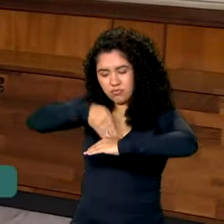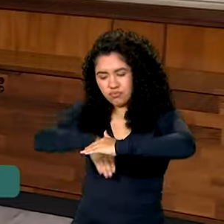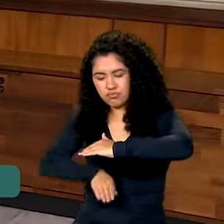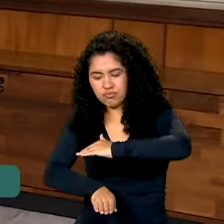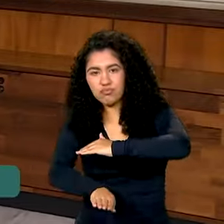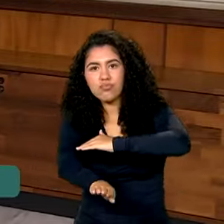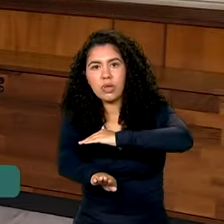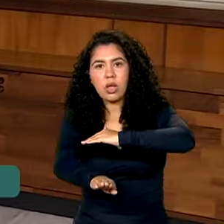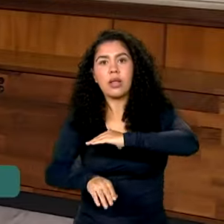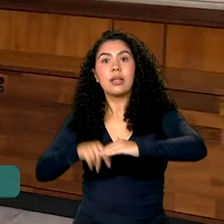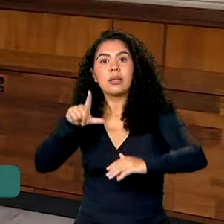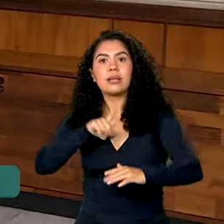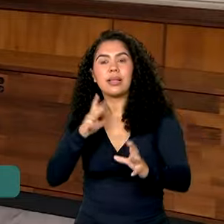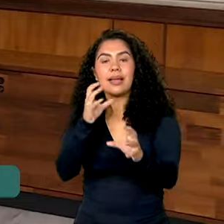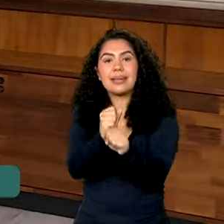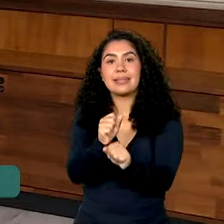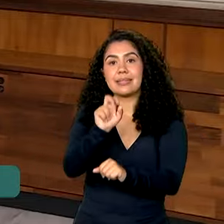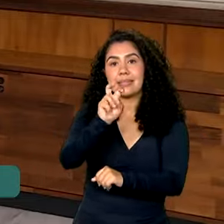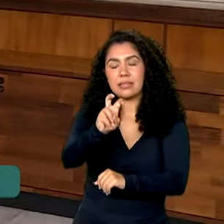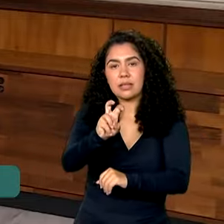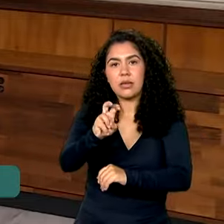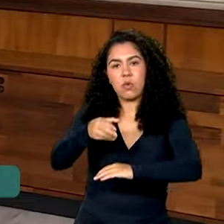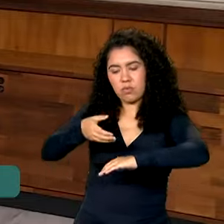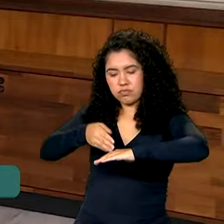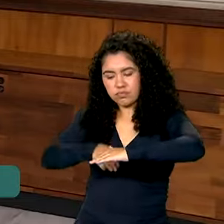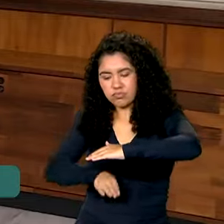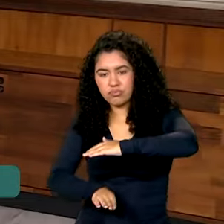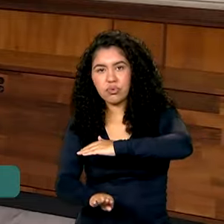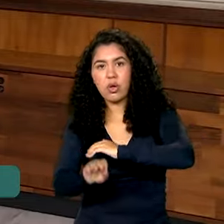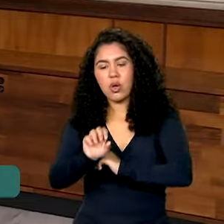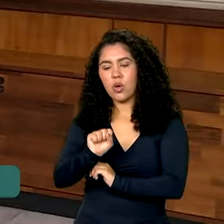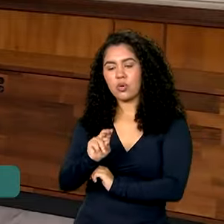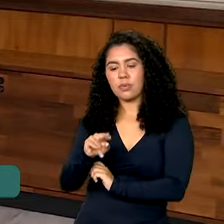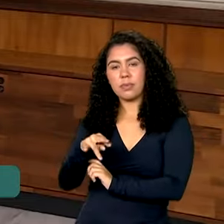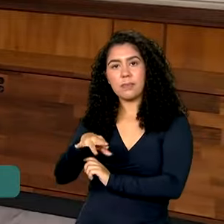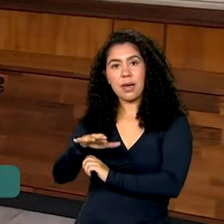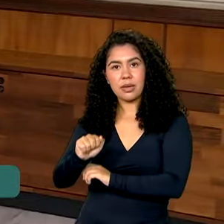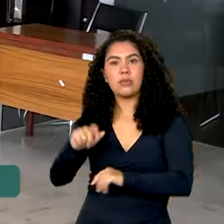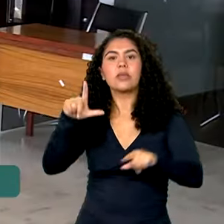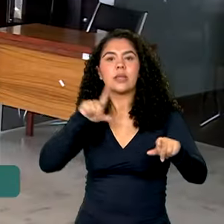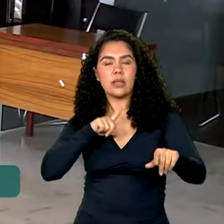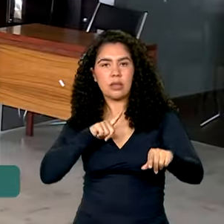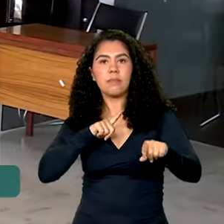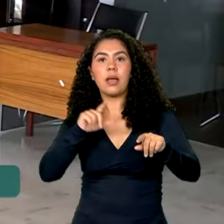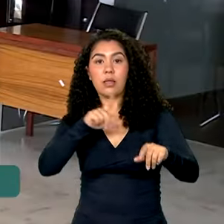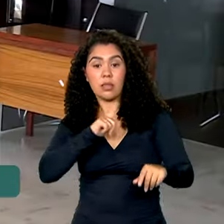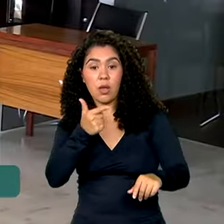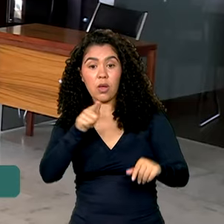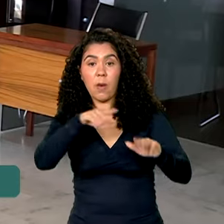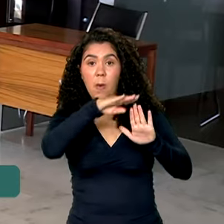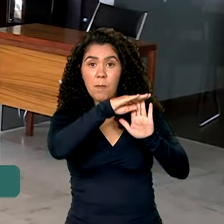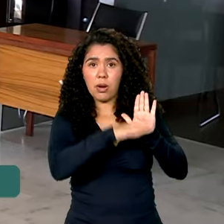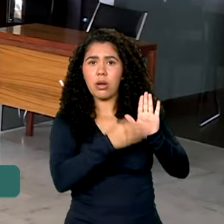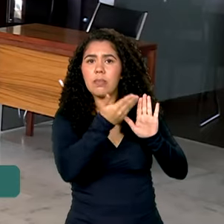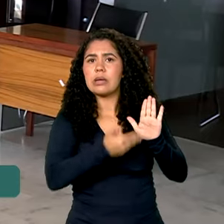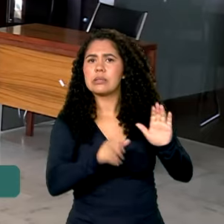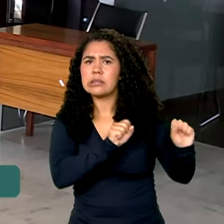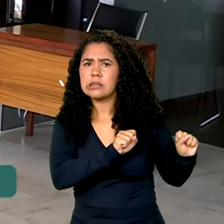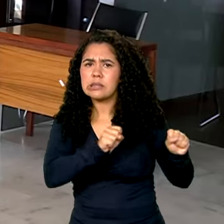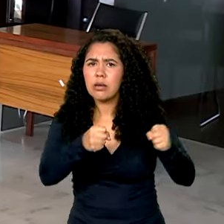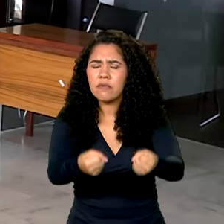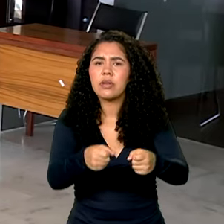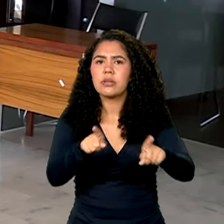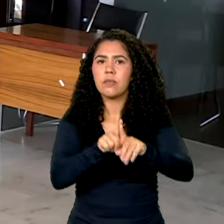entrega de cinco submarinos, quatro convencionais e um de propulsão nuclear. Mais que um programa de defesa, é um programa de